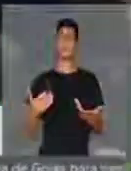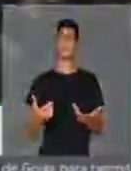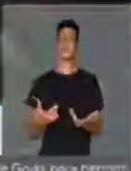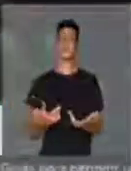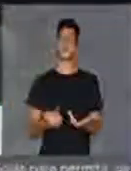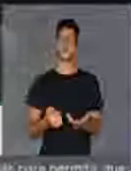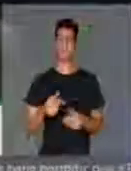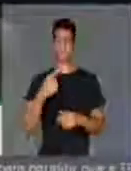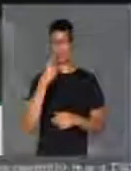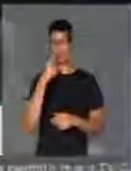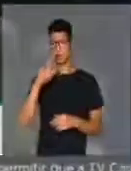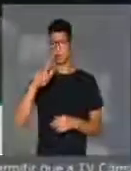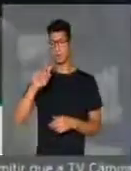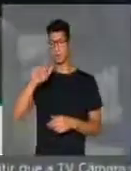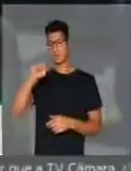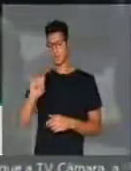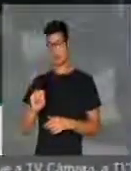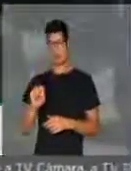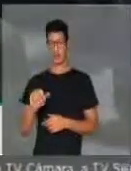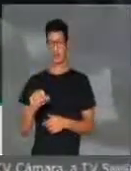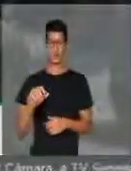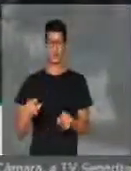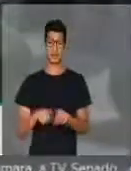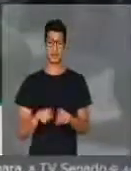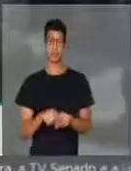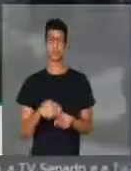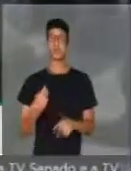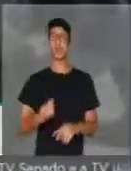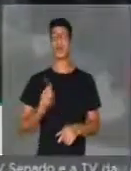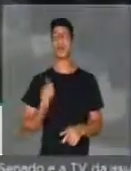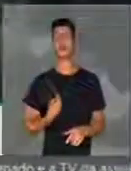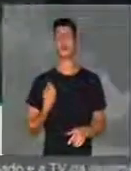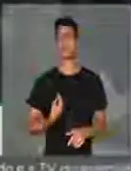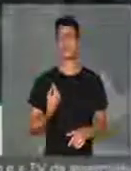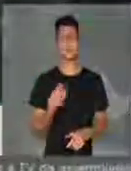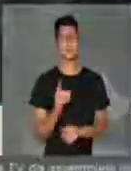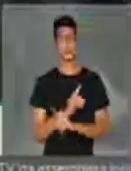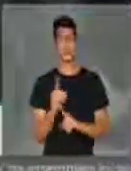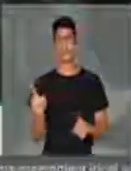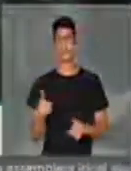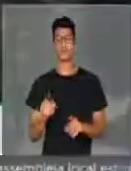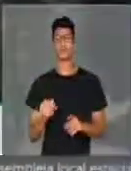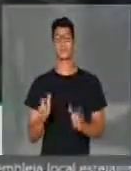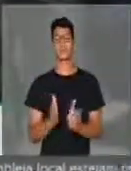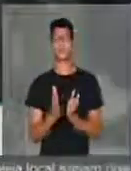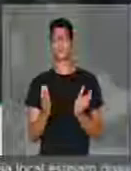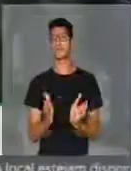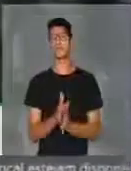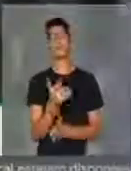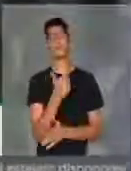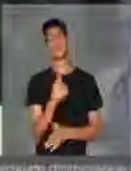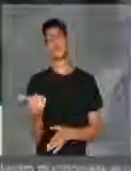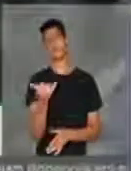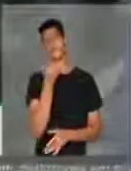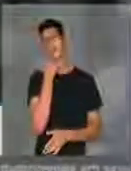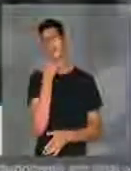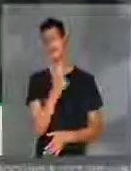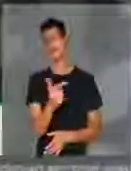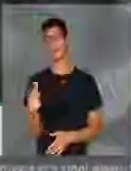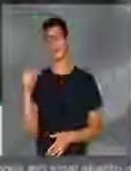o gás, deve a sobrevivência. Não, com o pobre não há perdão.